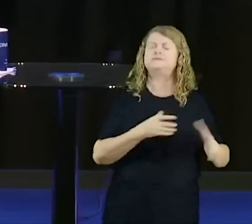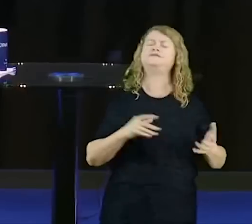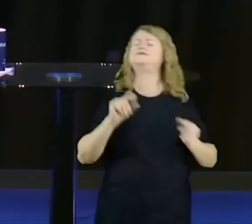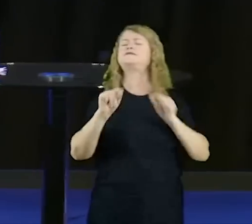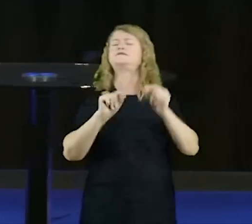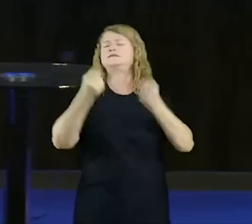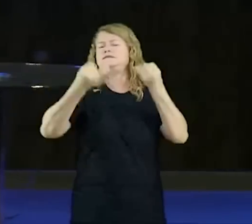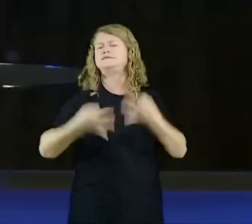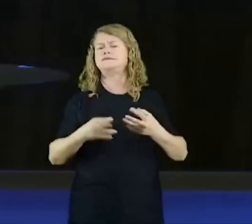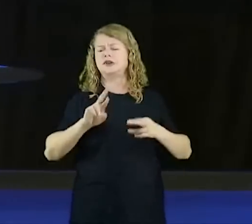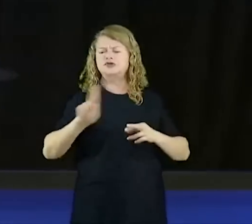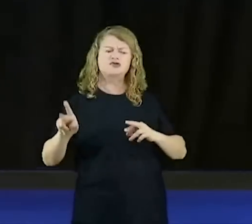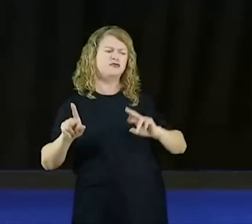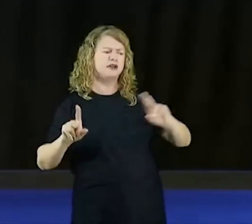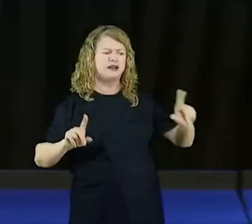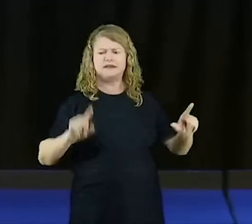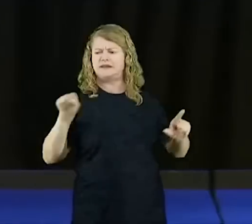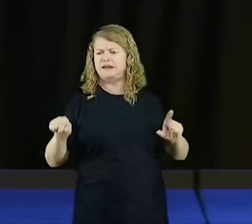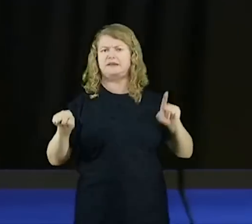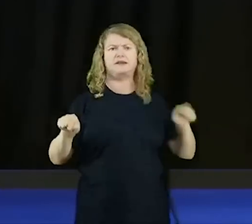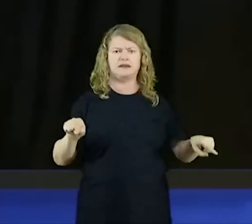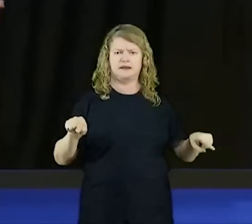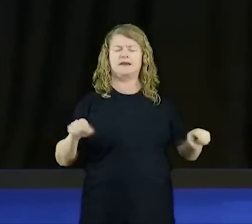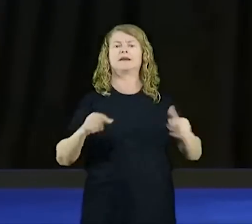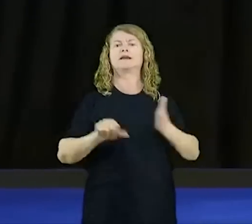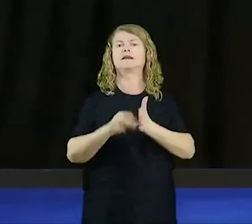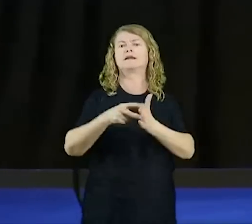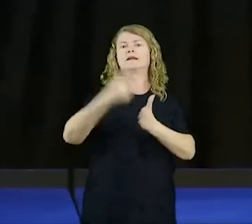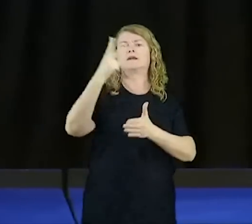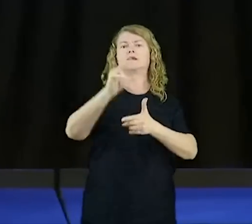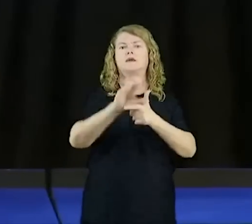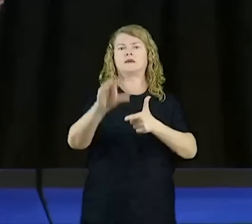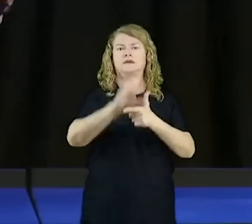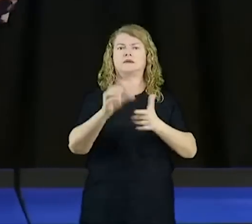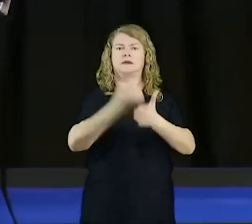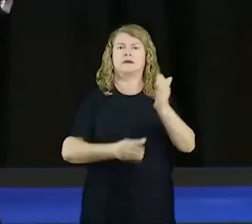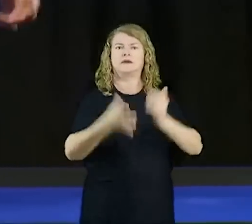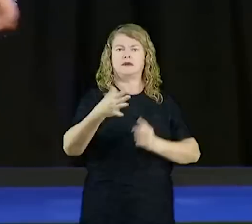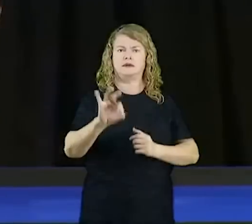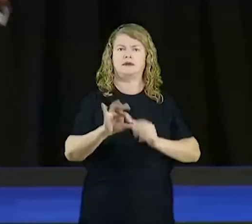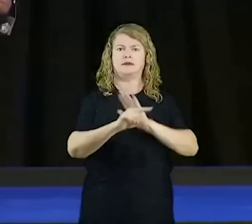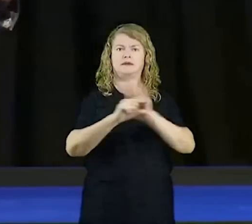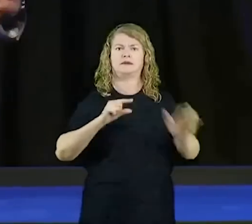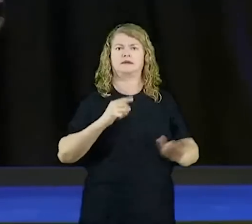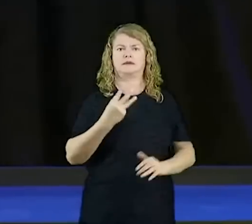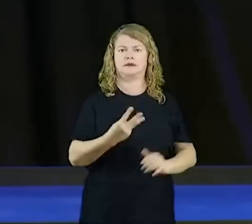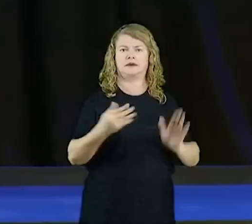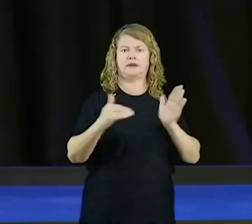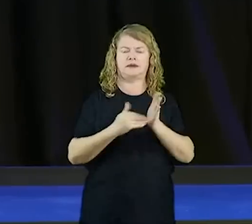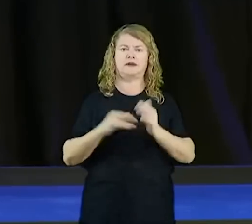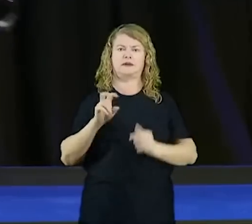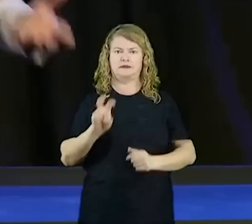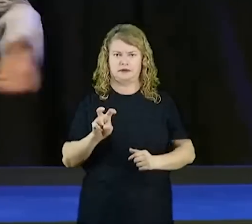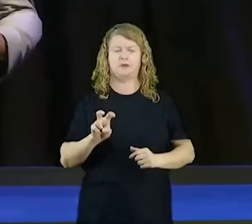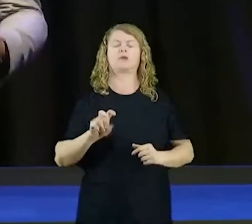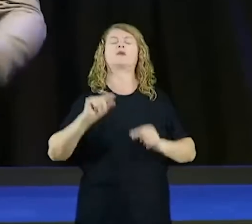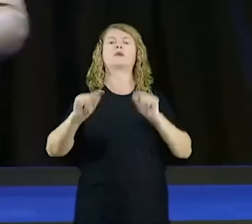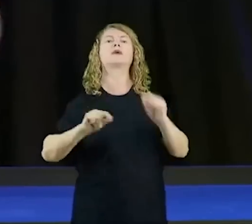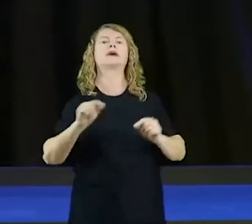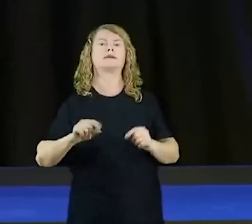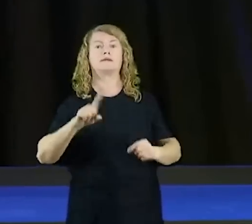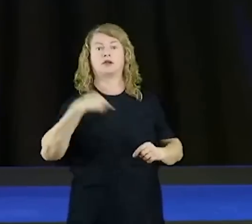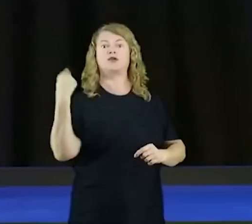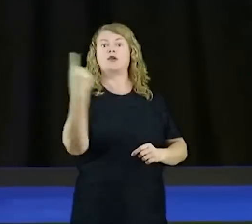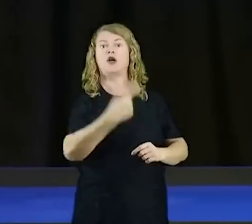segundo as Coríntios, capítulo 10, do verso 3 ao verso 5, vai dizer, porque andando na carne, ou seja, como ser humano, nós